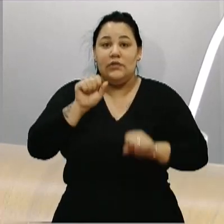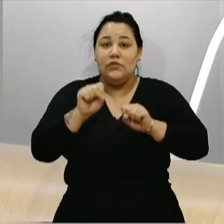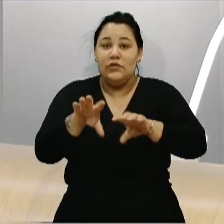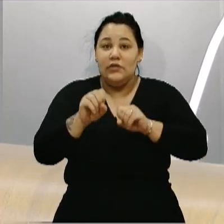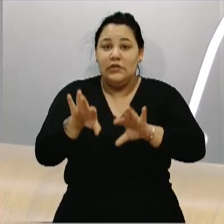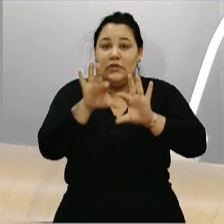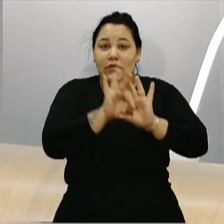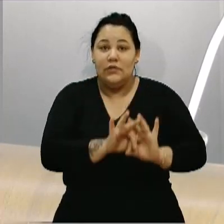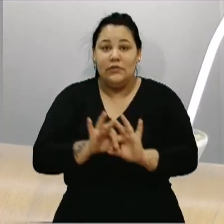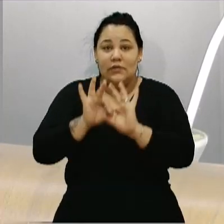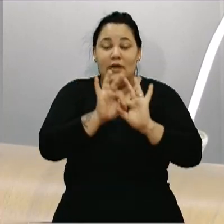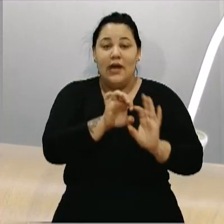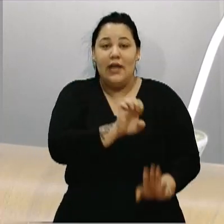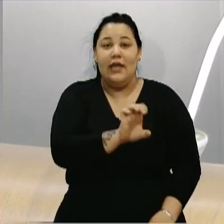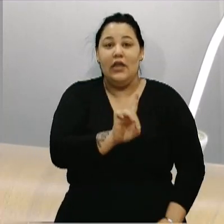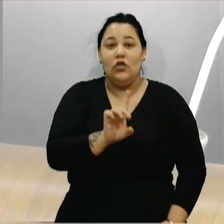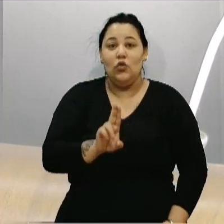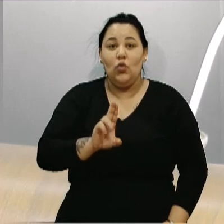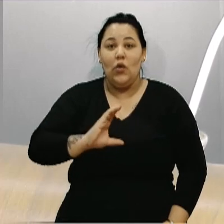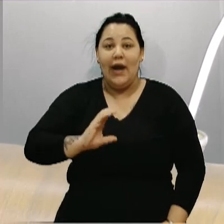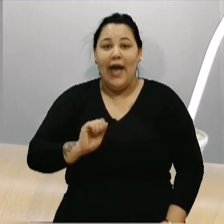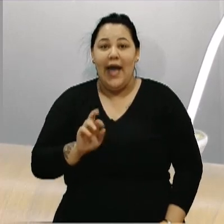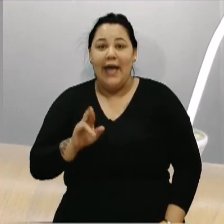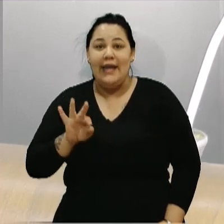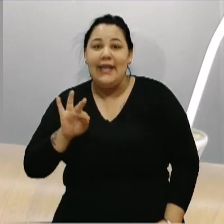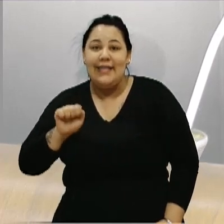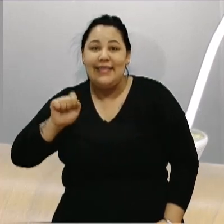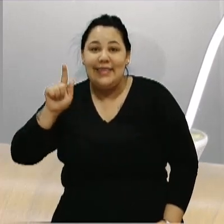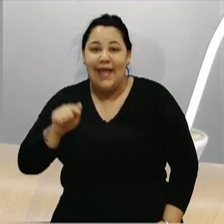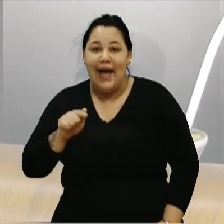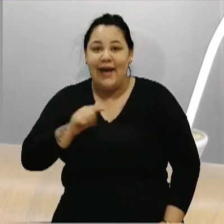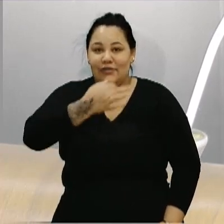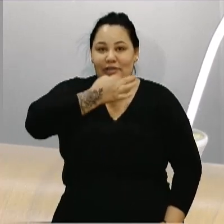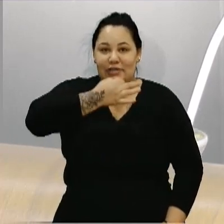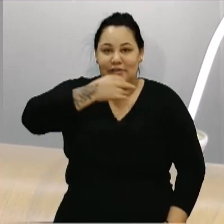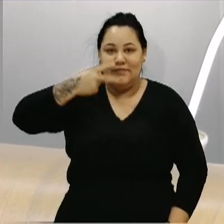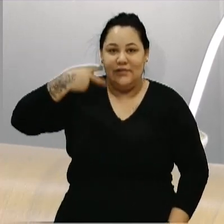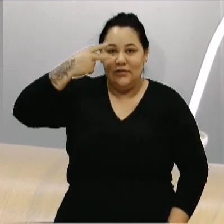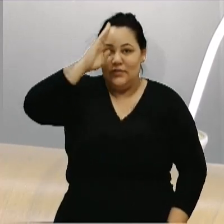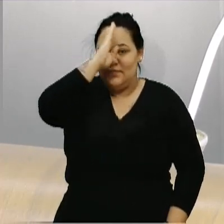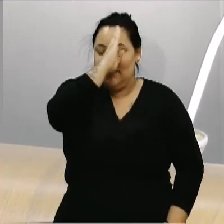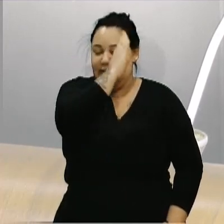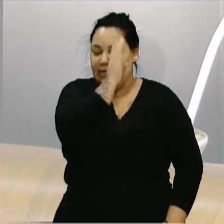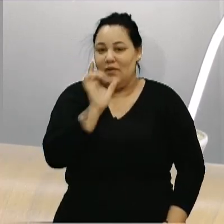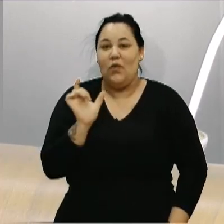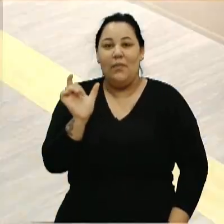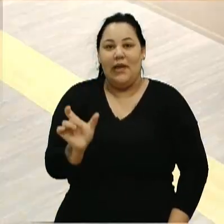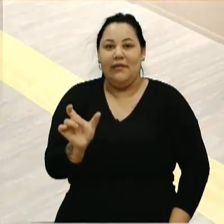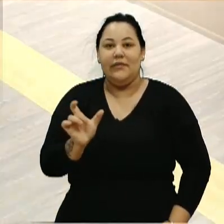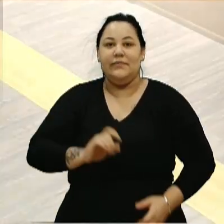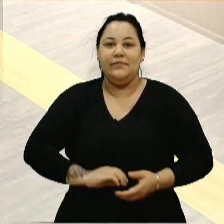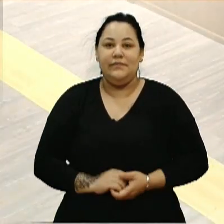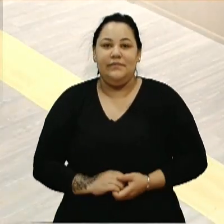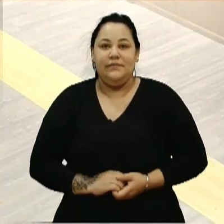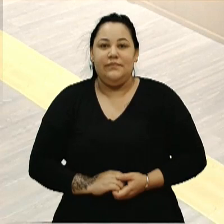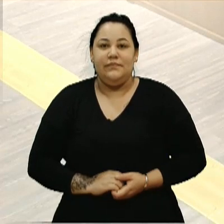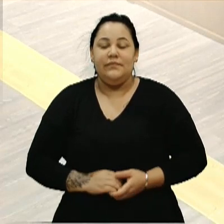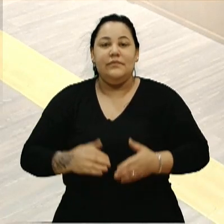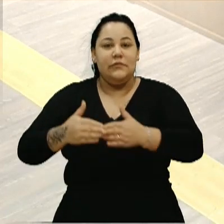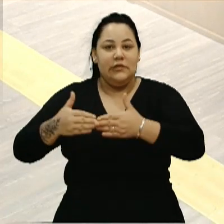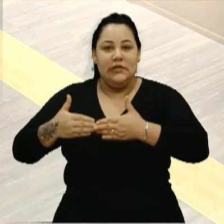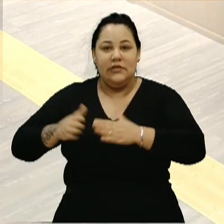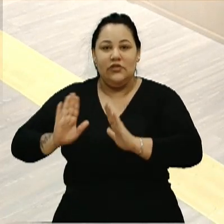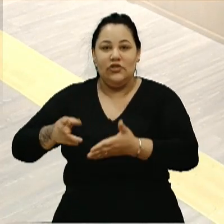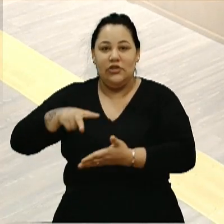Integral Educaritá de Caxias do Sul. O relator, vereador Adriano Bressan. Com a palavra, o relator. Peço a